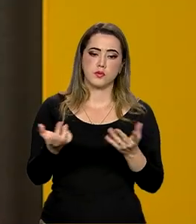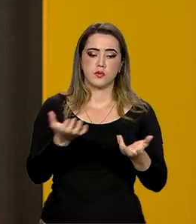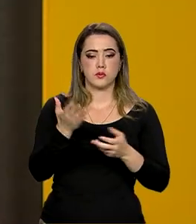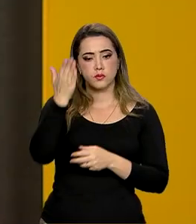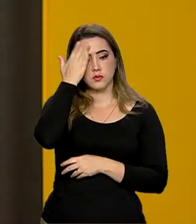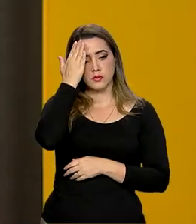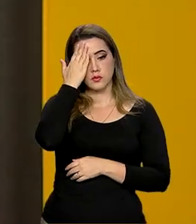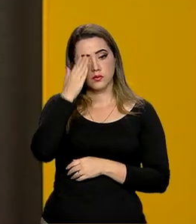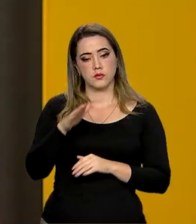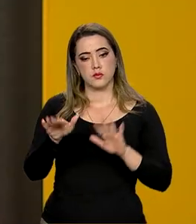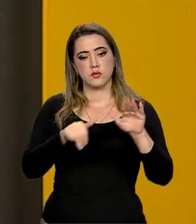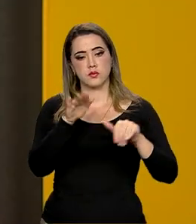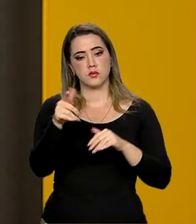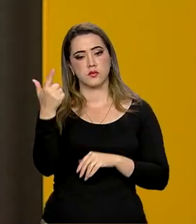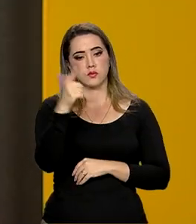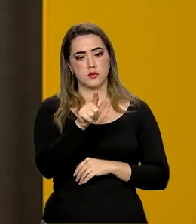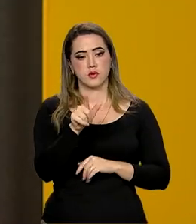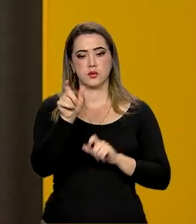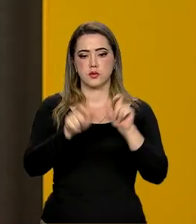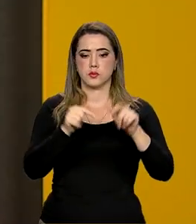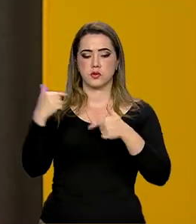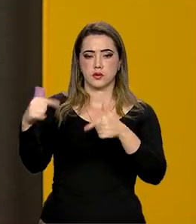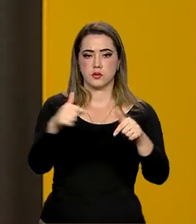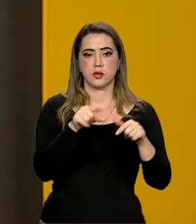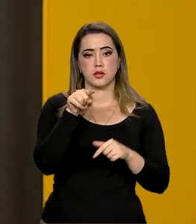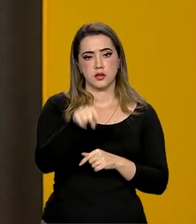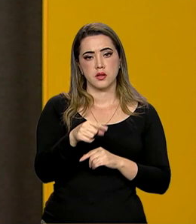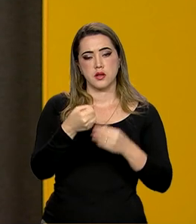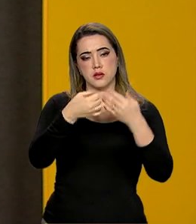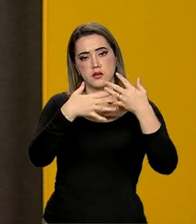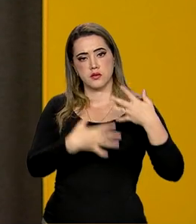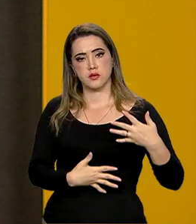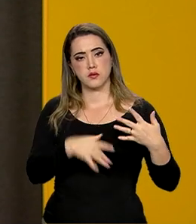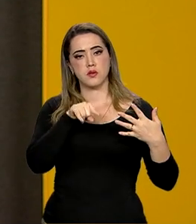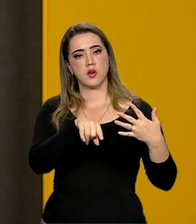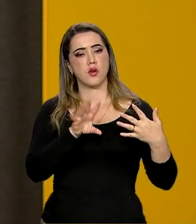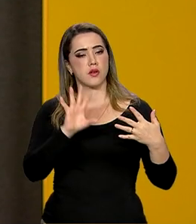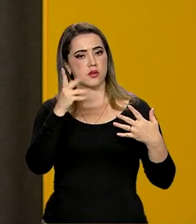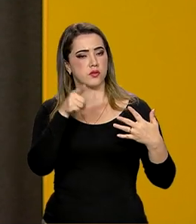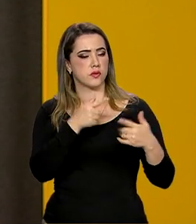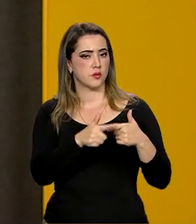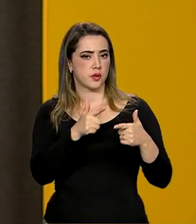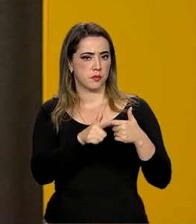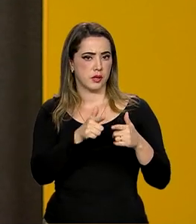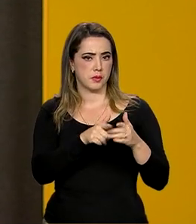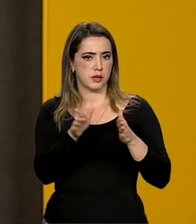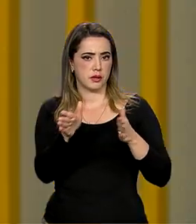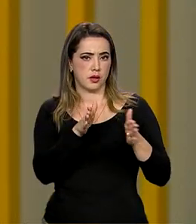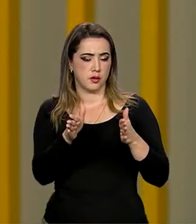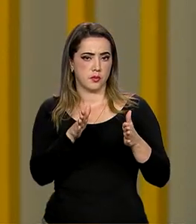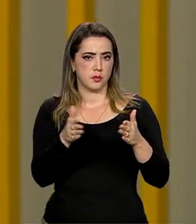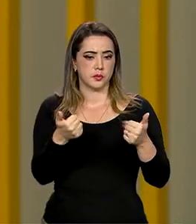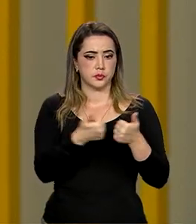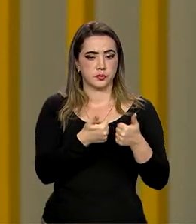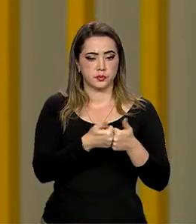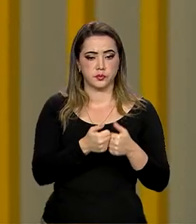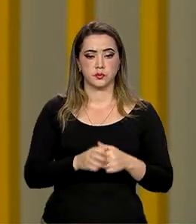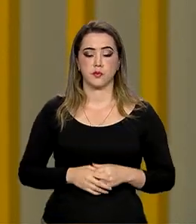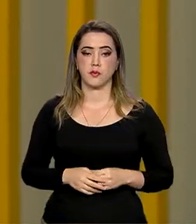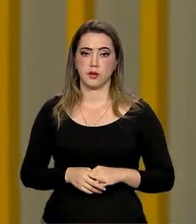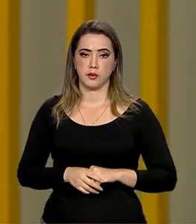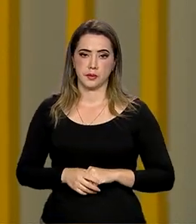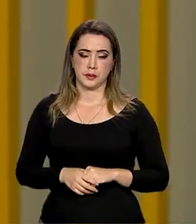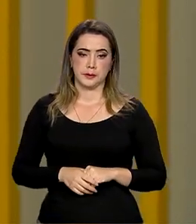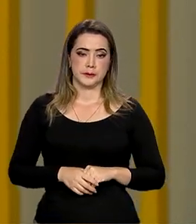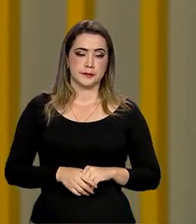assim, para chamar outros servidores ou esses remanescentes seriam a solução mais a curto prazo? É, a solução mais a curto